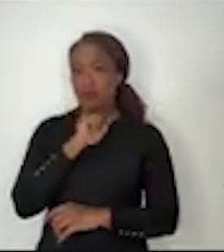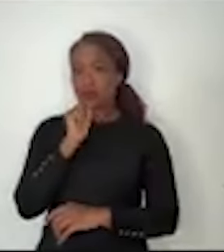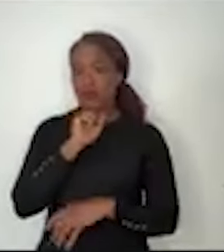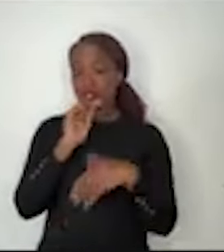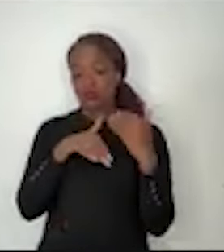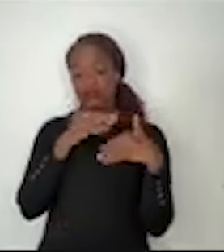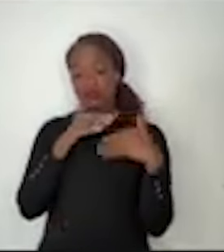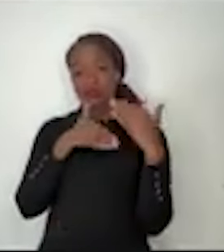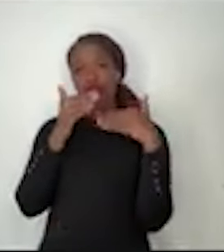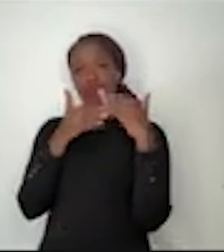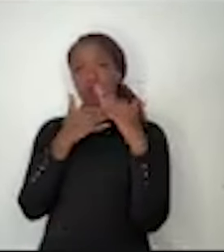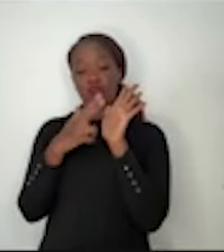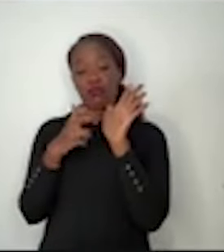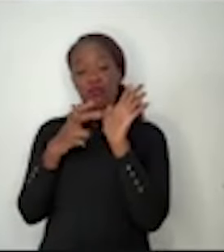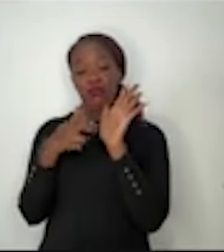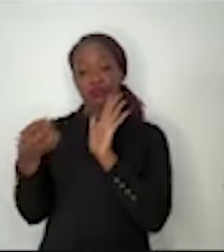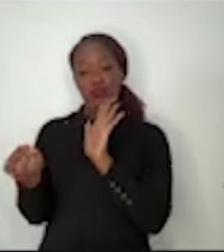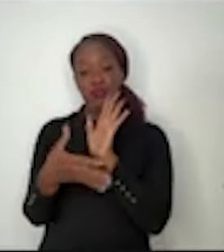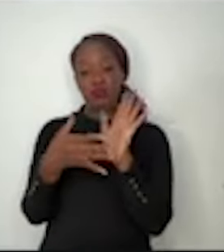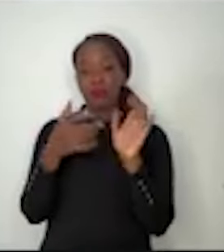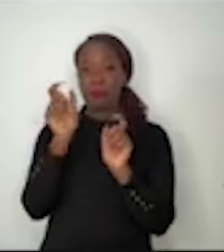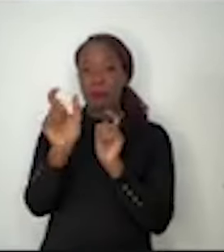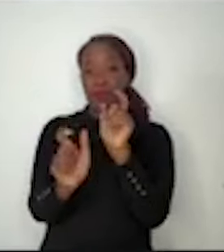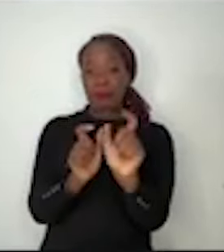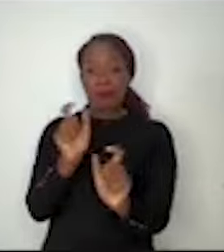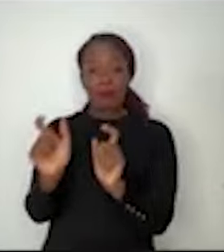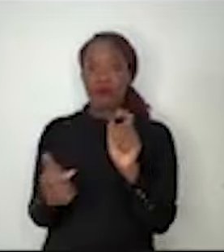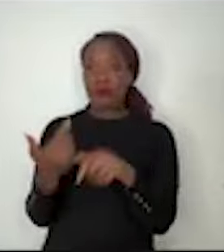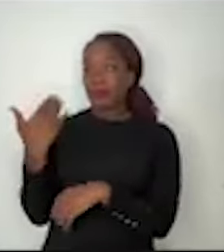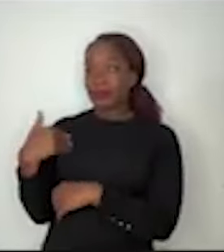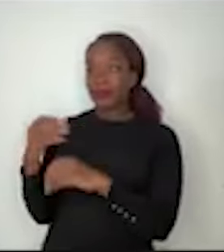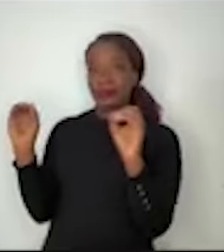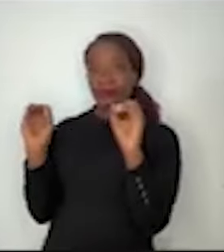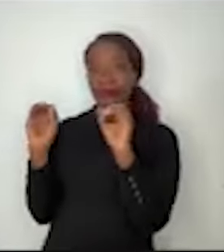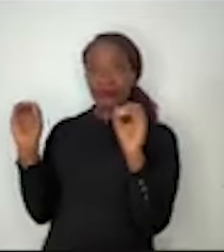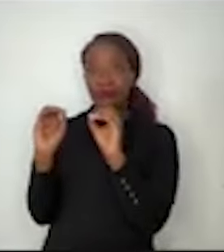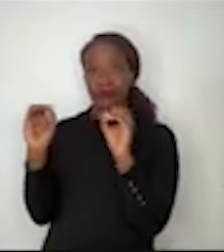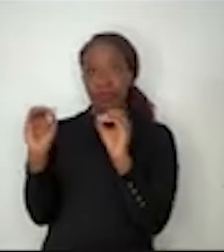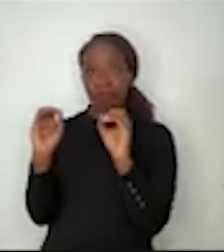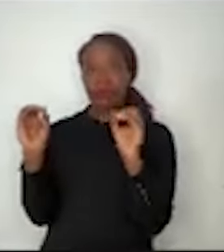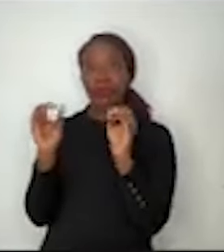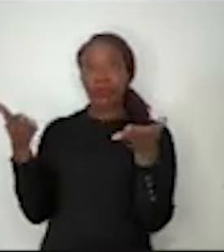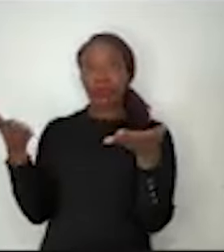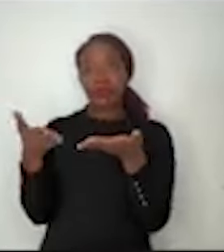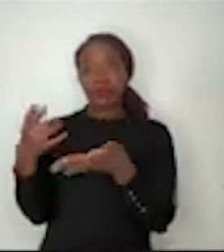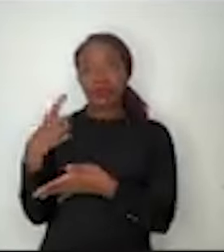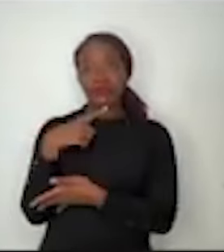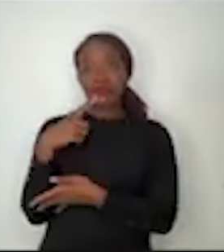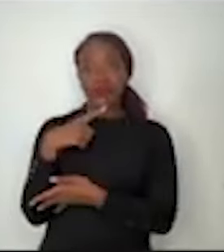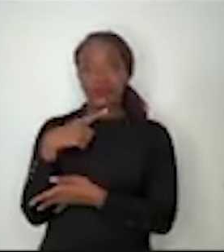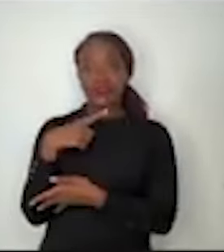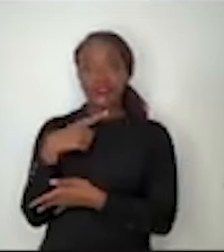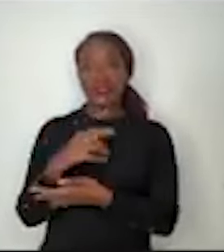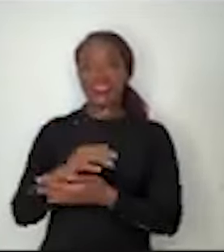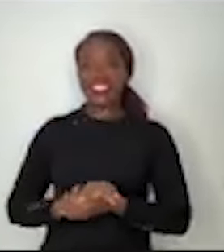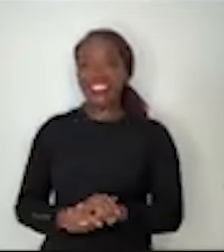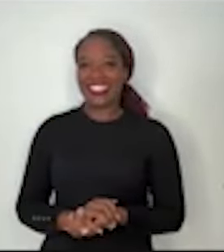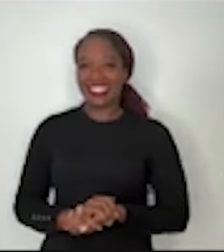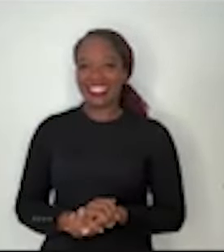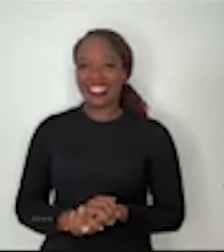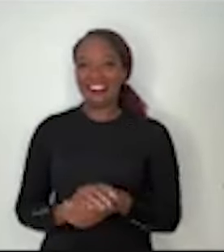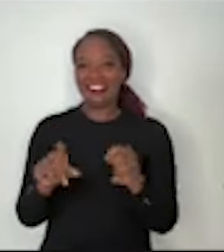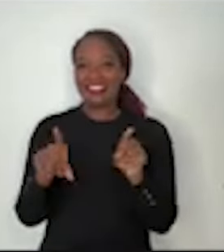vocabulário, com palavras que até anteontem não existiam, e sem as quais hoje nós já não saberíamos viver, que inclui Google,